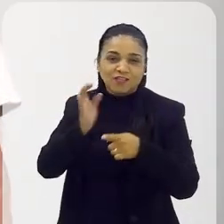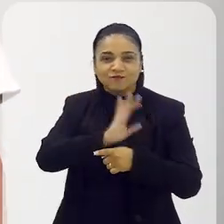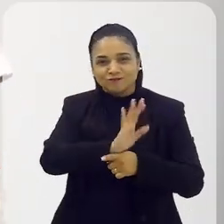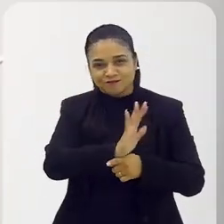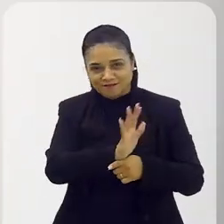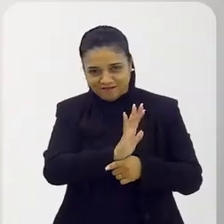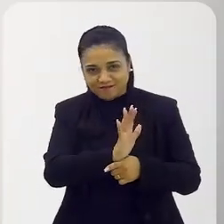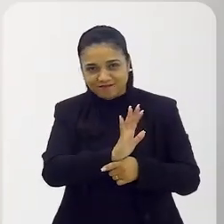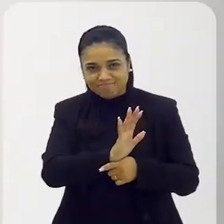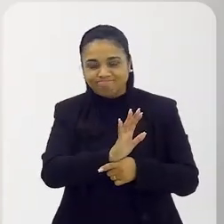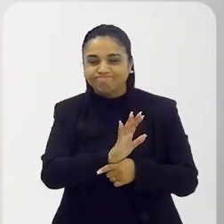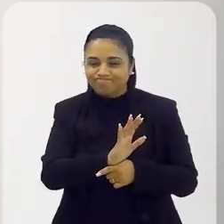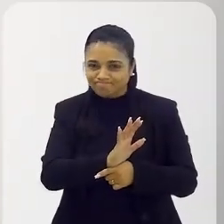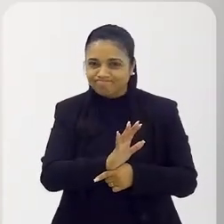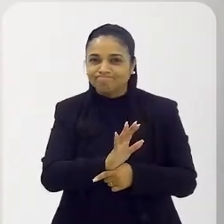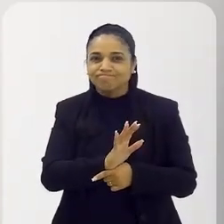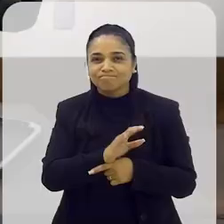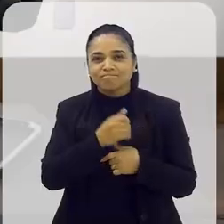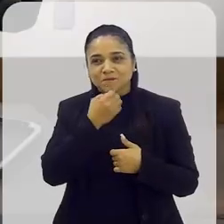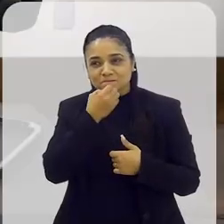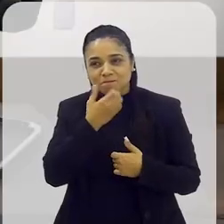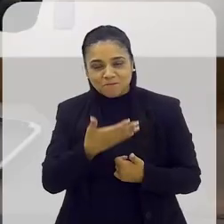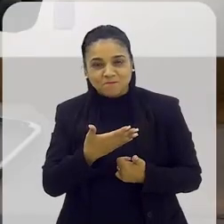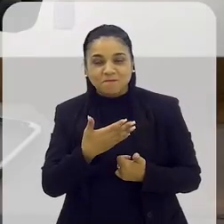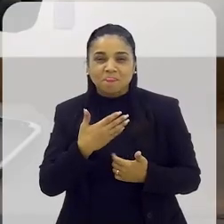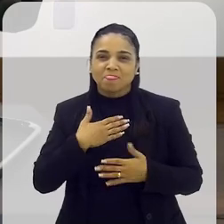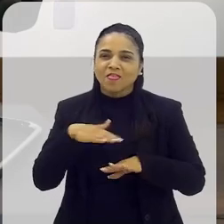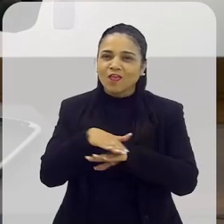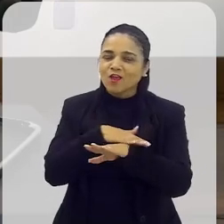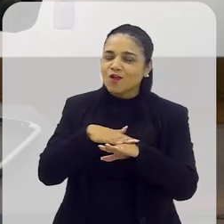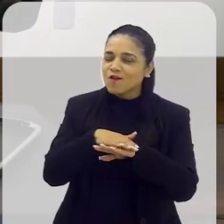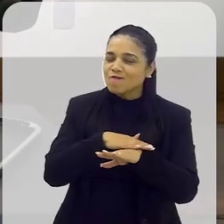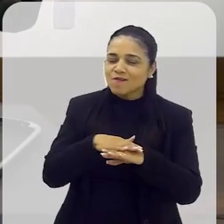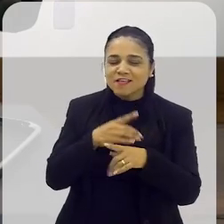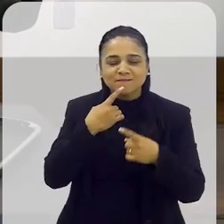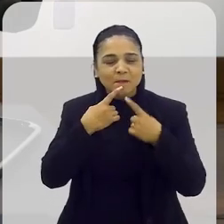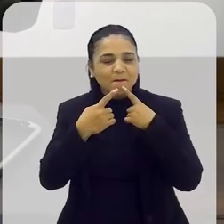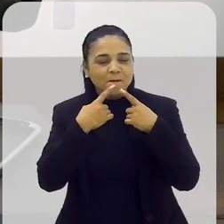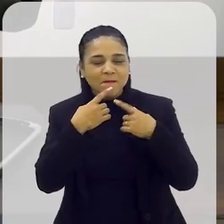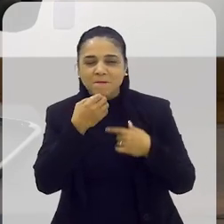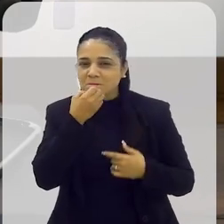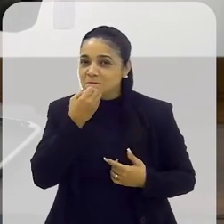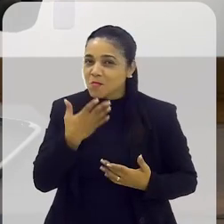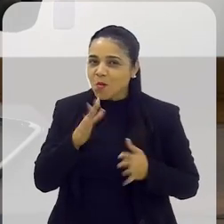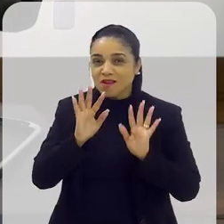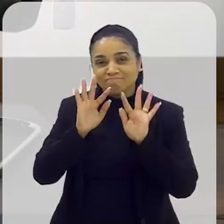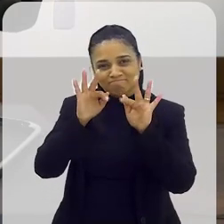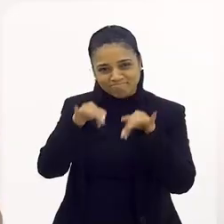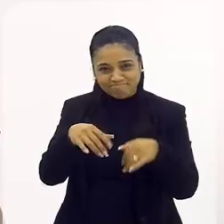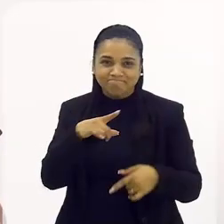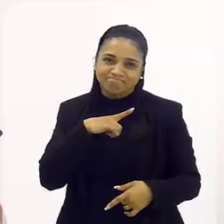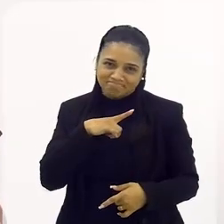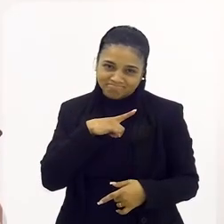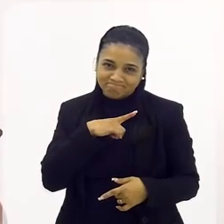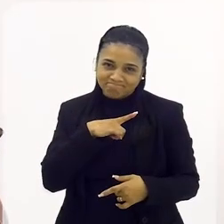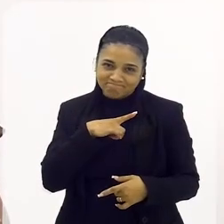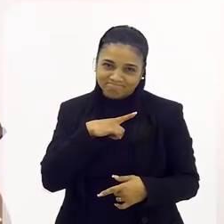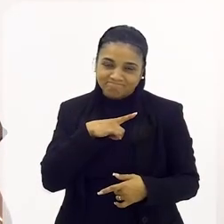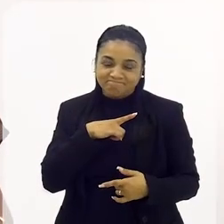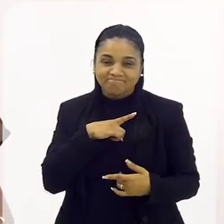no cinema que é incrível, que é muito legal. Olha, a conversa quando é boa é assim, gente, ela termina